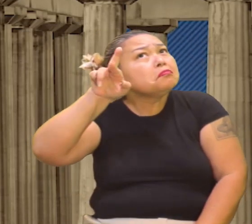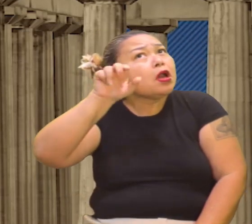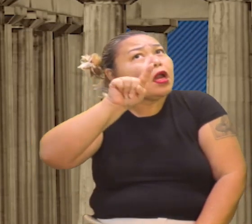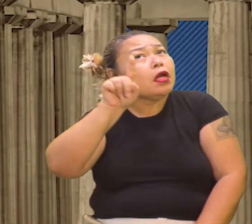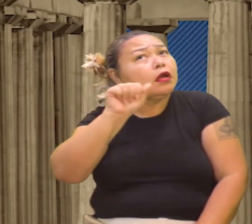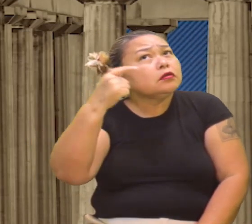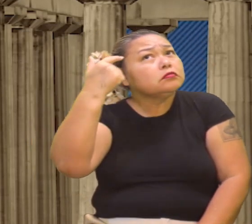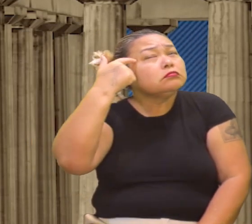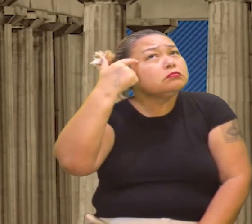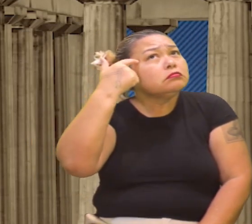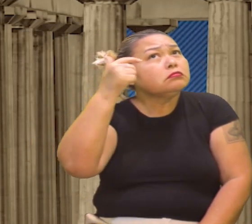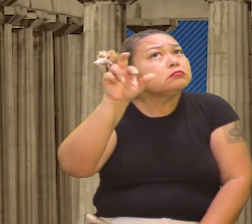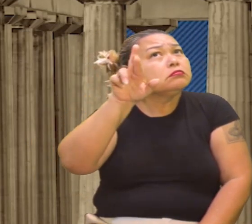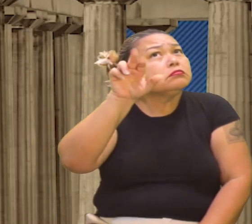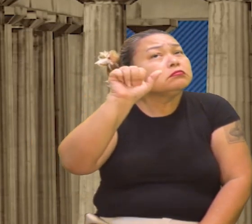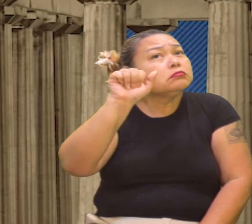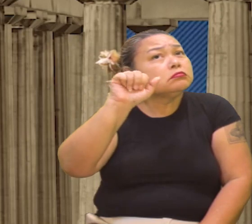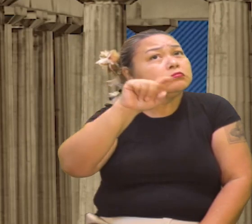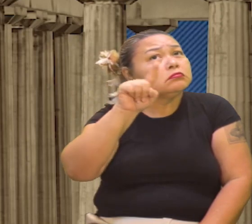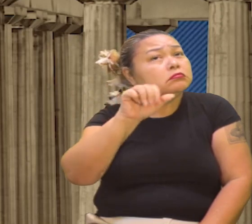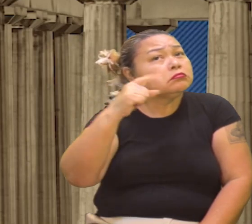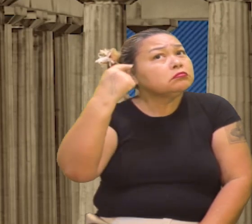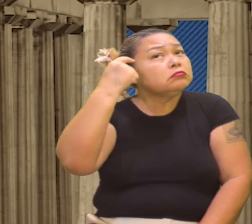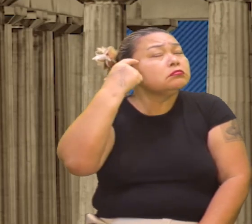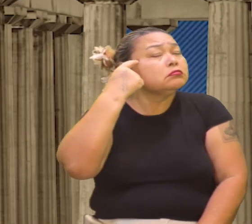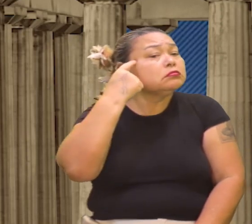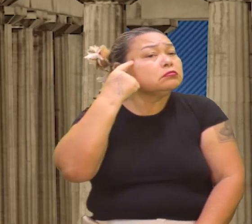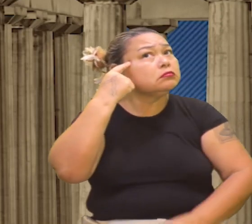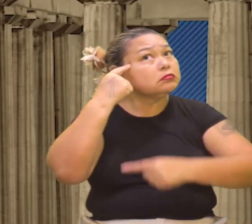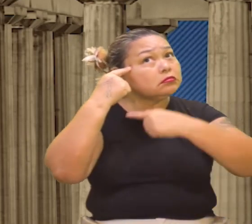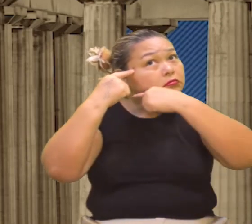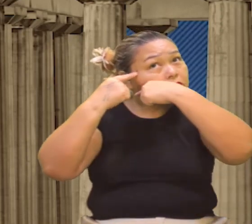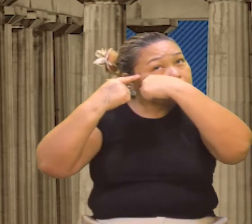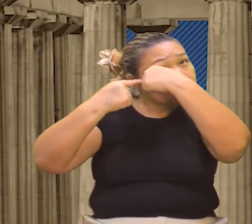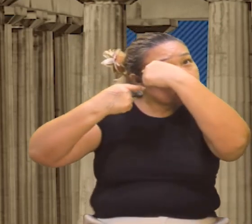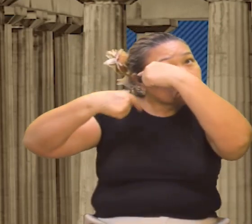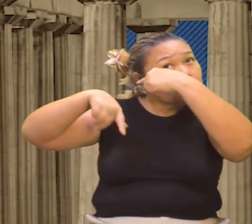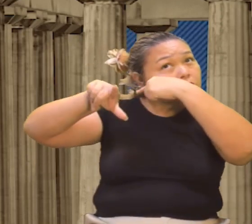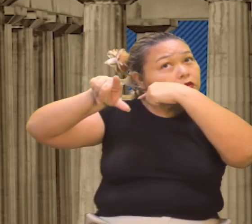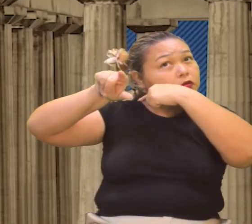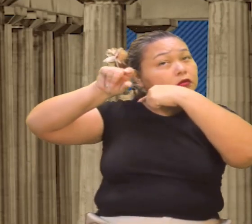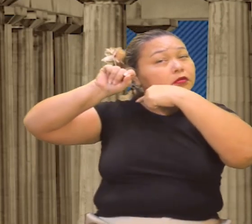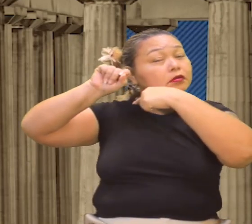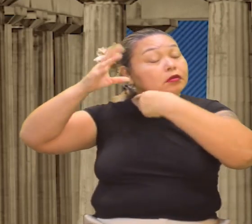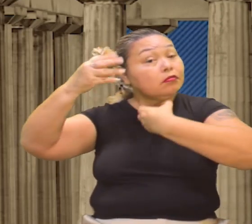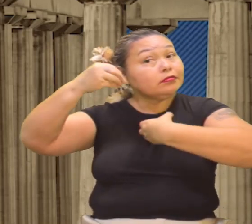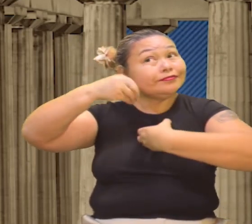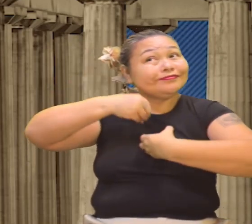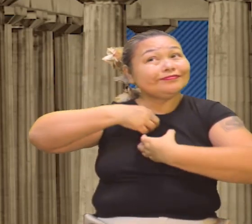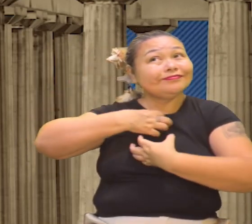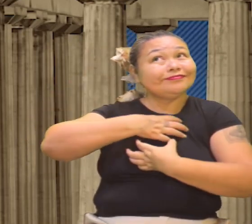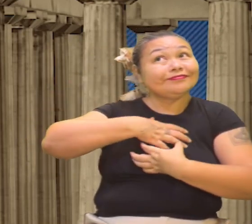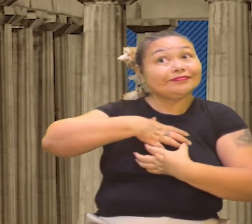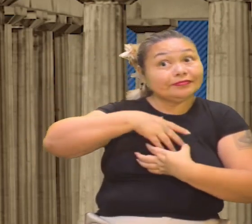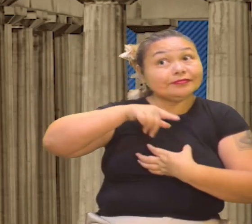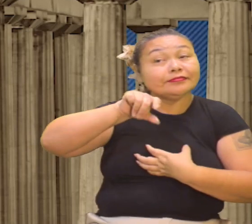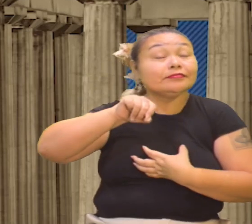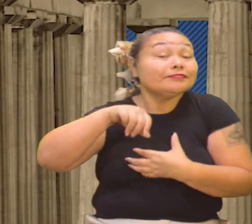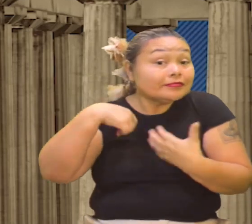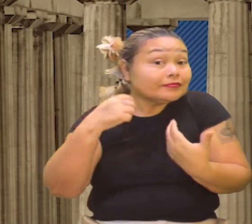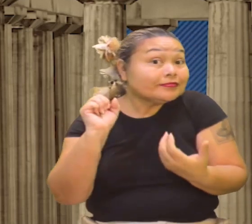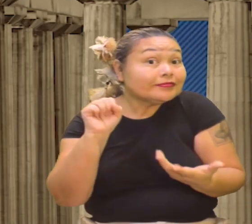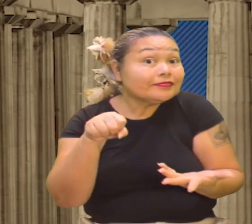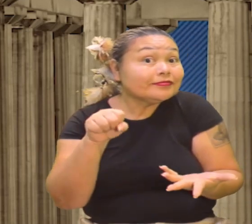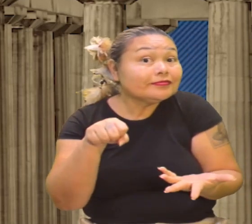jogo. Então, é o racional. Poderei tomar as decisões pelo emocional? Claro que sim,